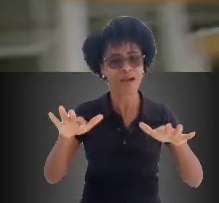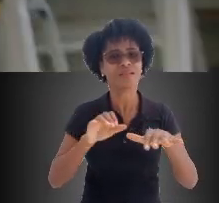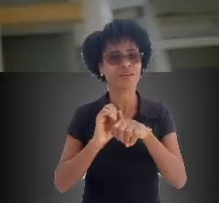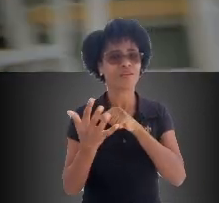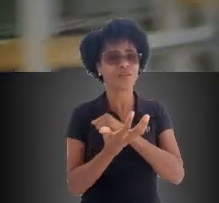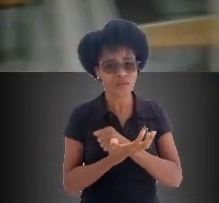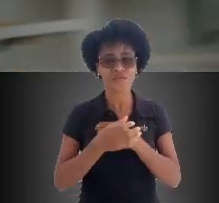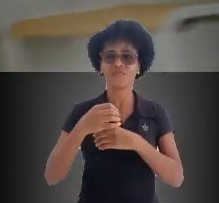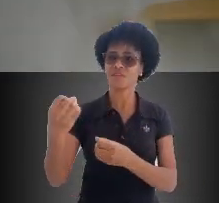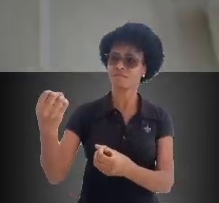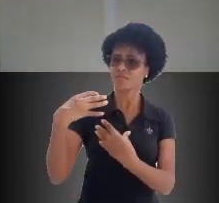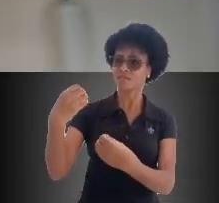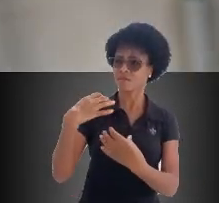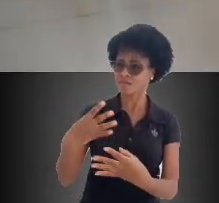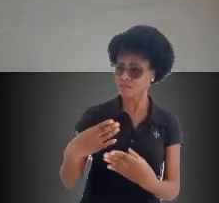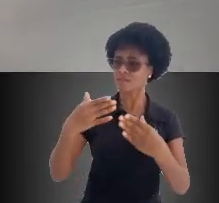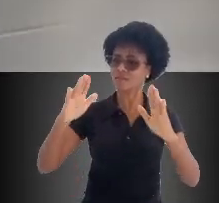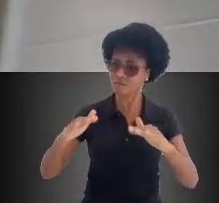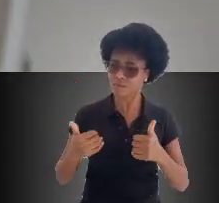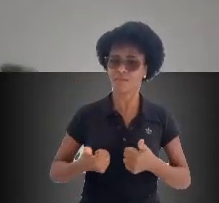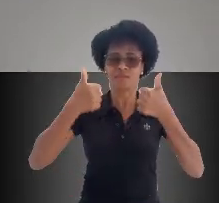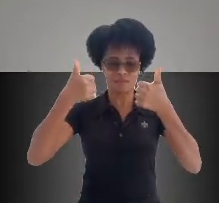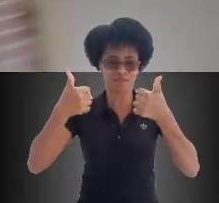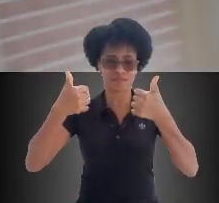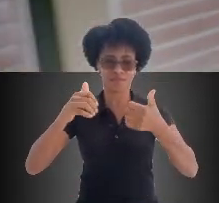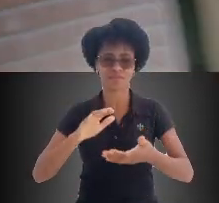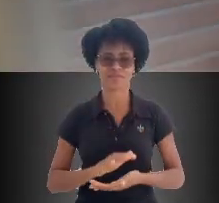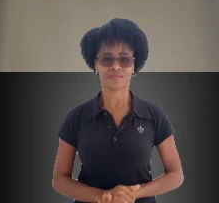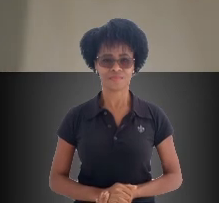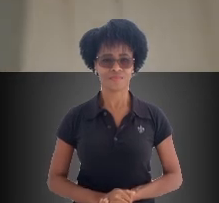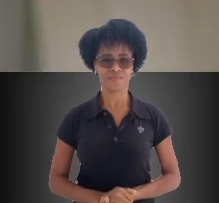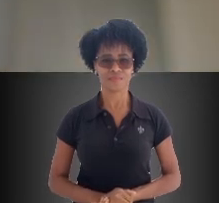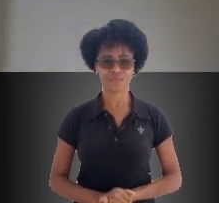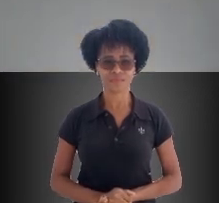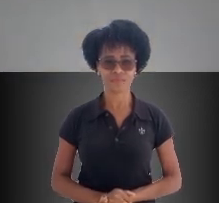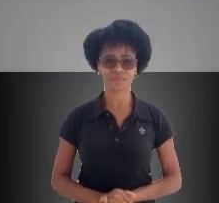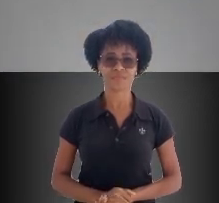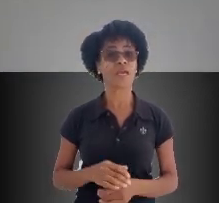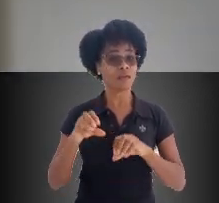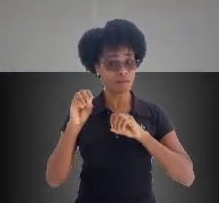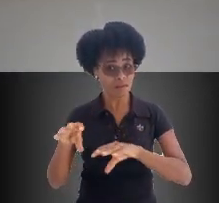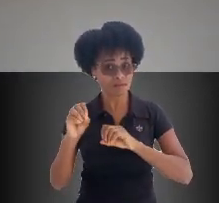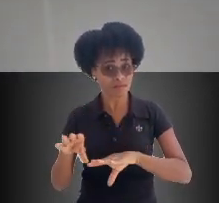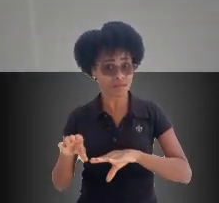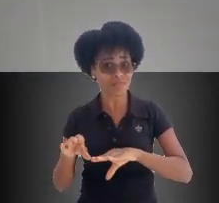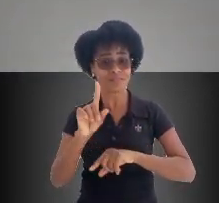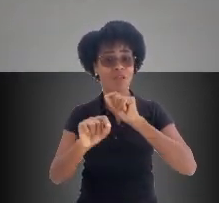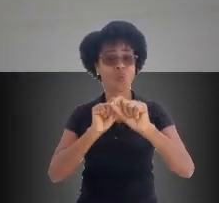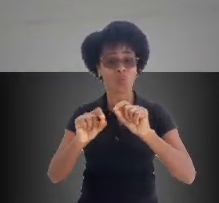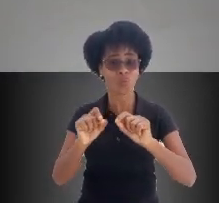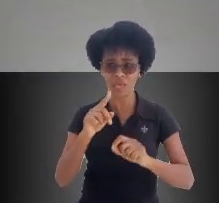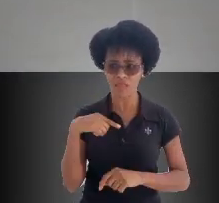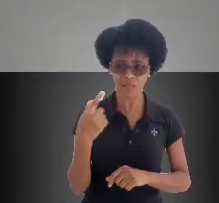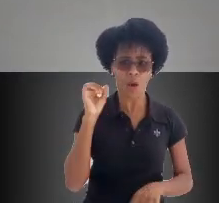pandemia ensina. Ensina a reinventar, a ressignificar, a reaprender. E até a próxima. E